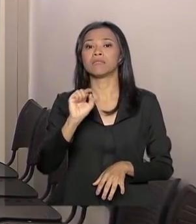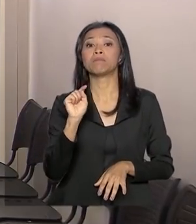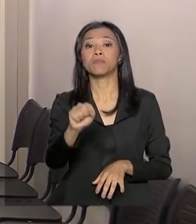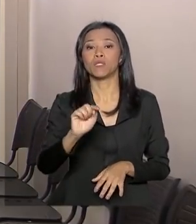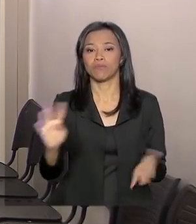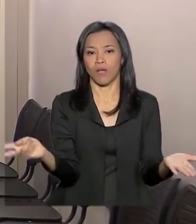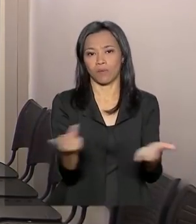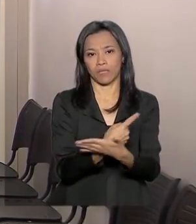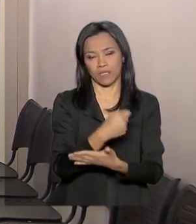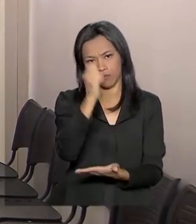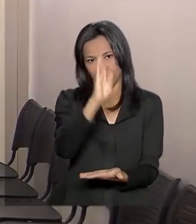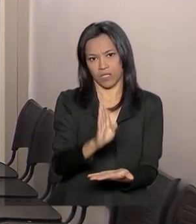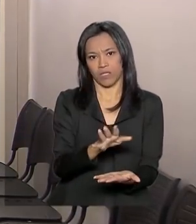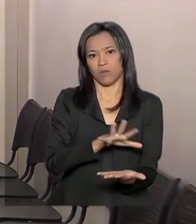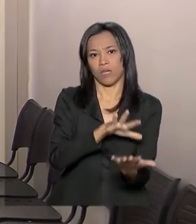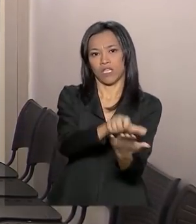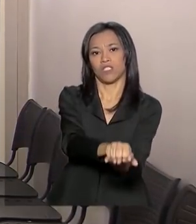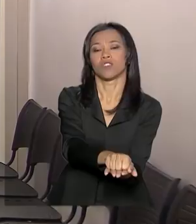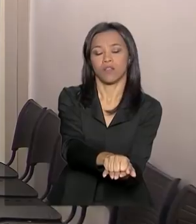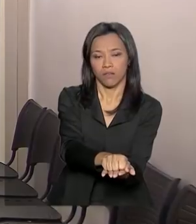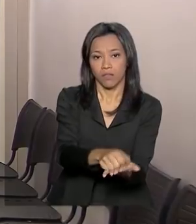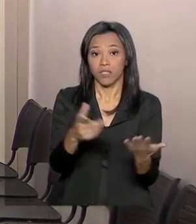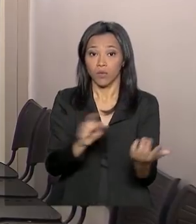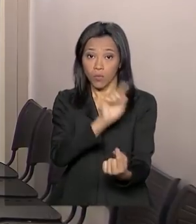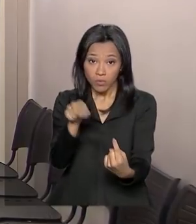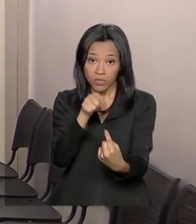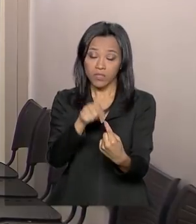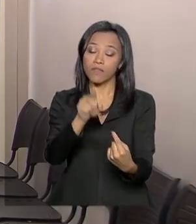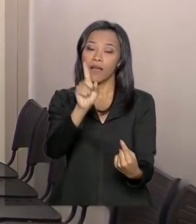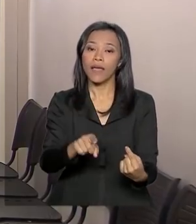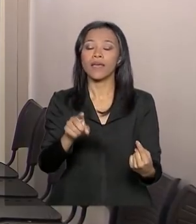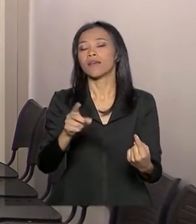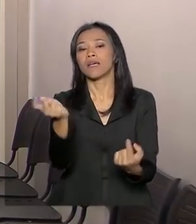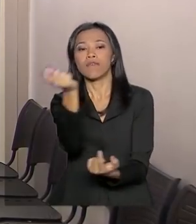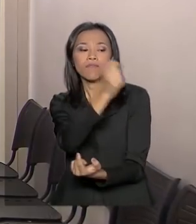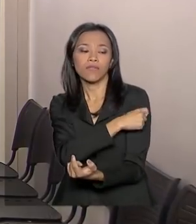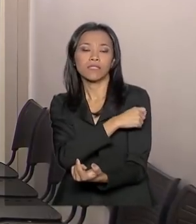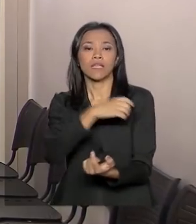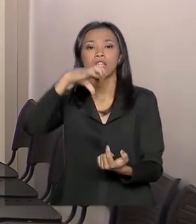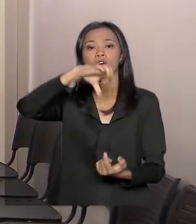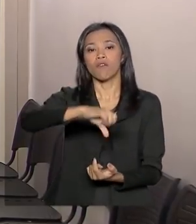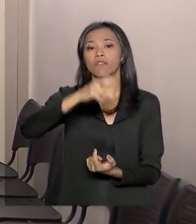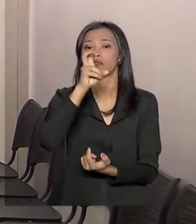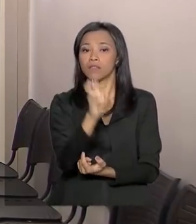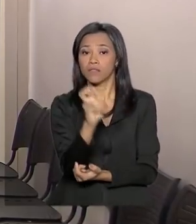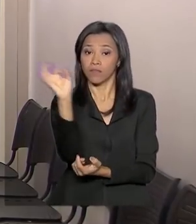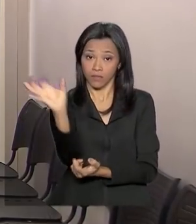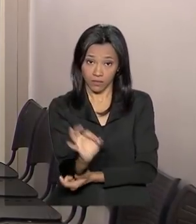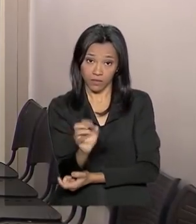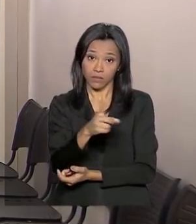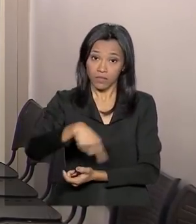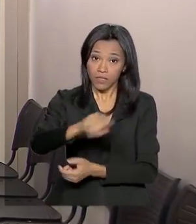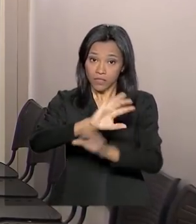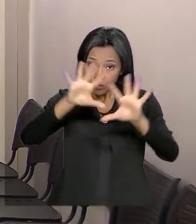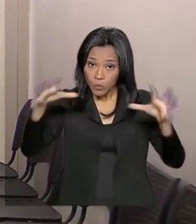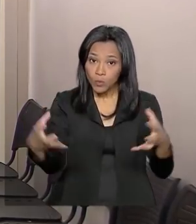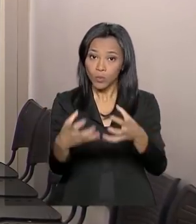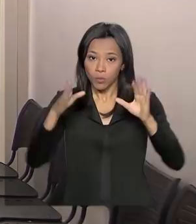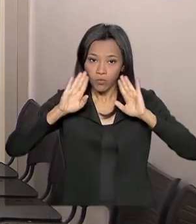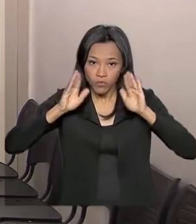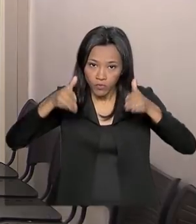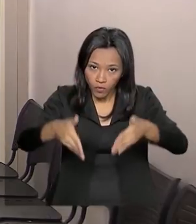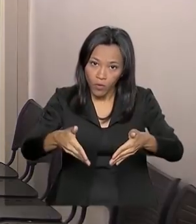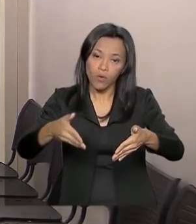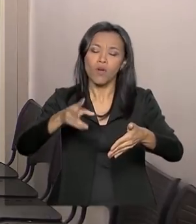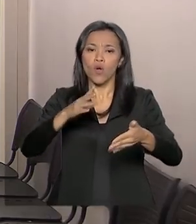registrados. A meta da campanha é vacinar 95% da população. Começa hoje, vai até